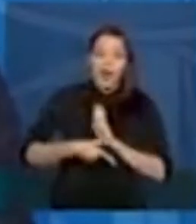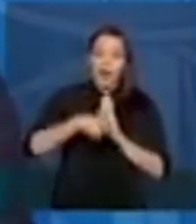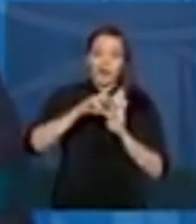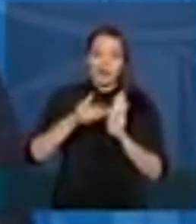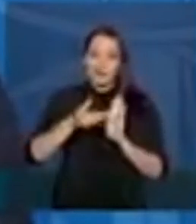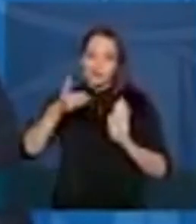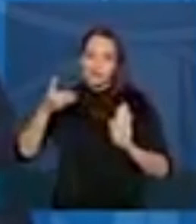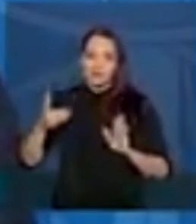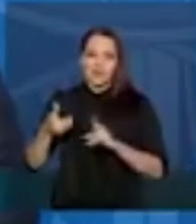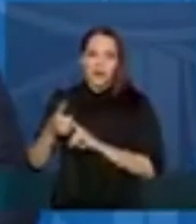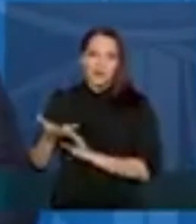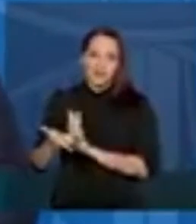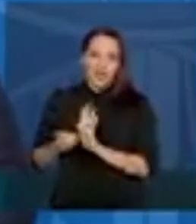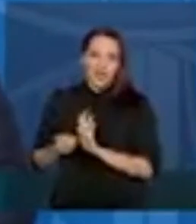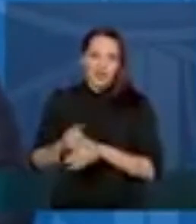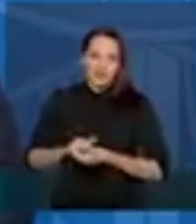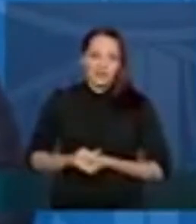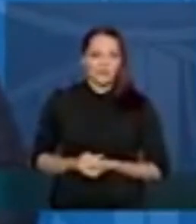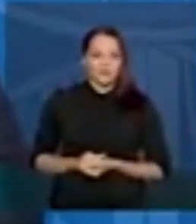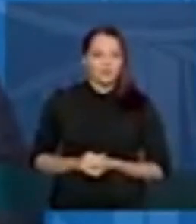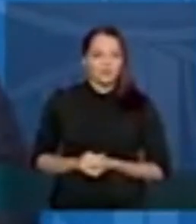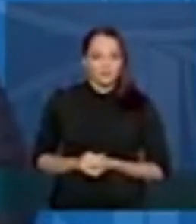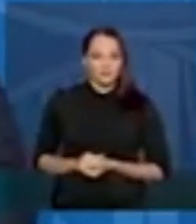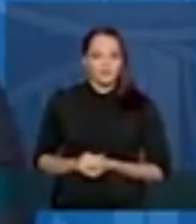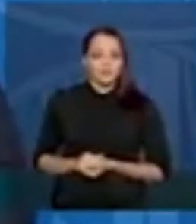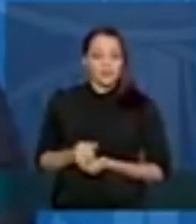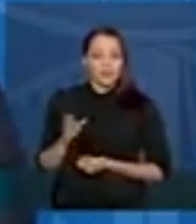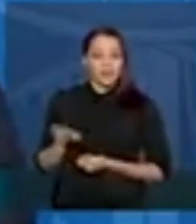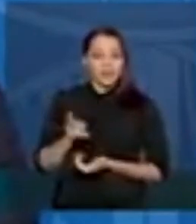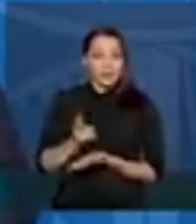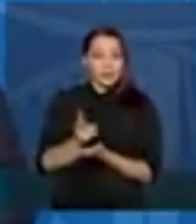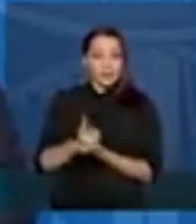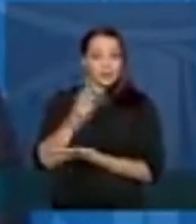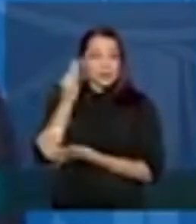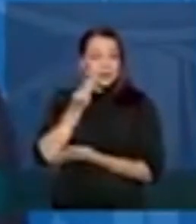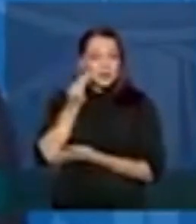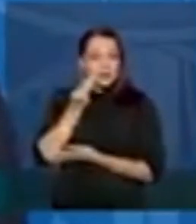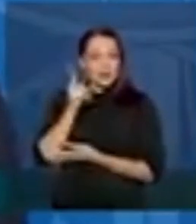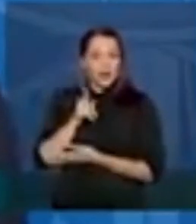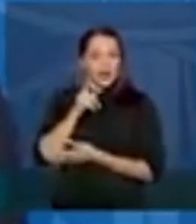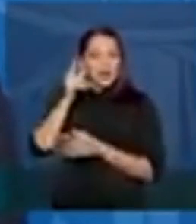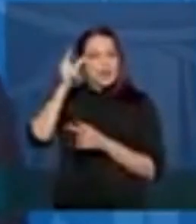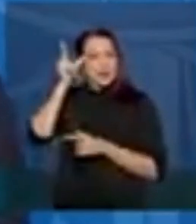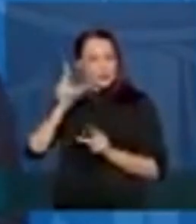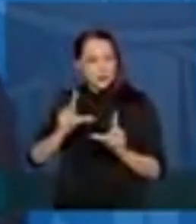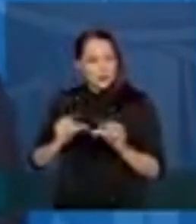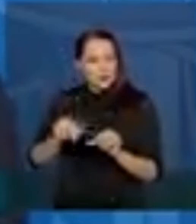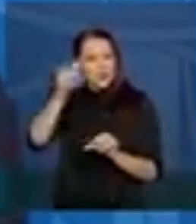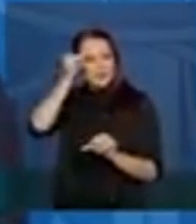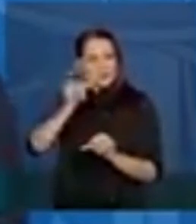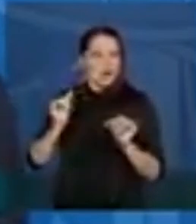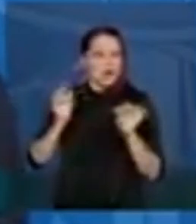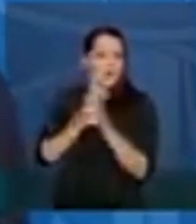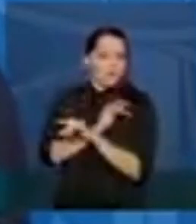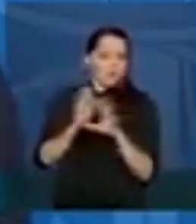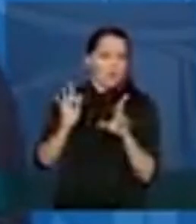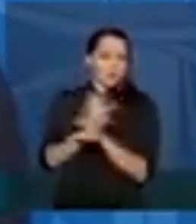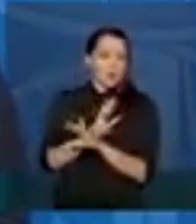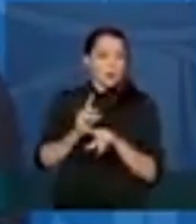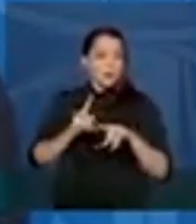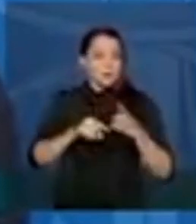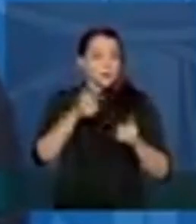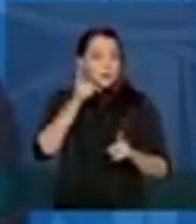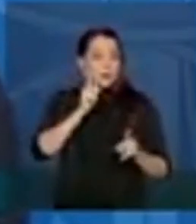os saques. Então, para ser bem objetivo, sempre tentamos minimizar a aglomeração, mais conseguimos